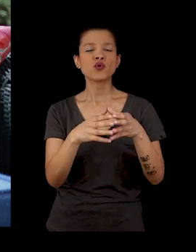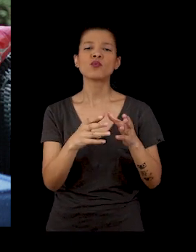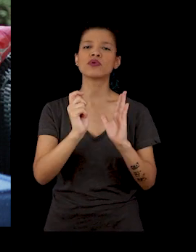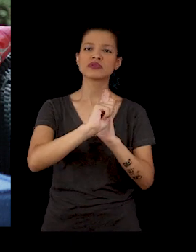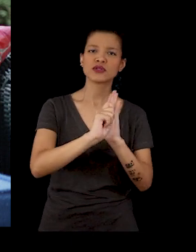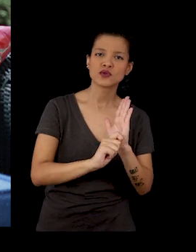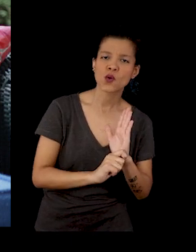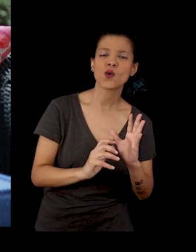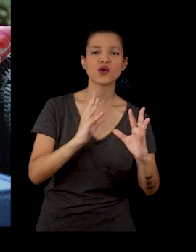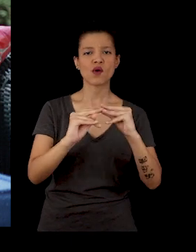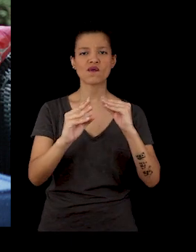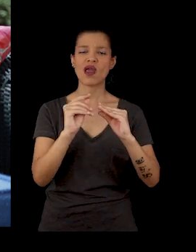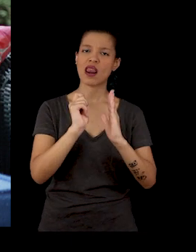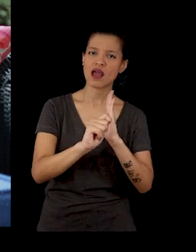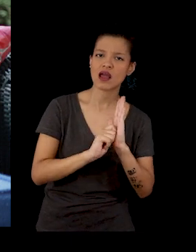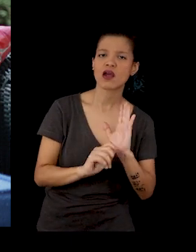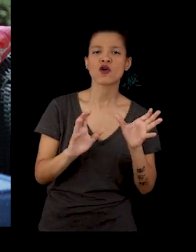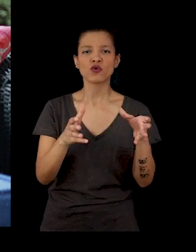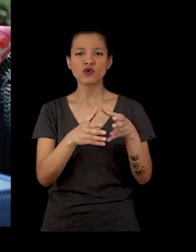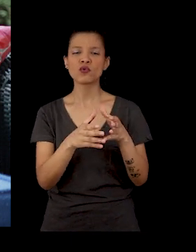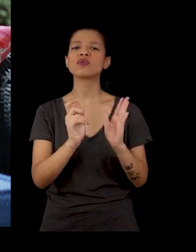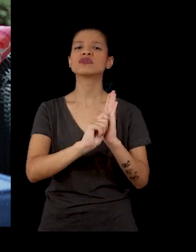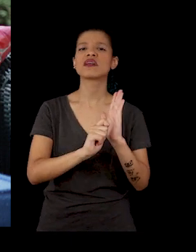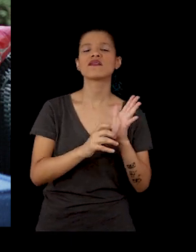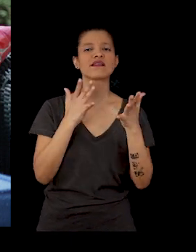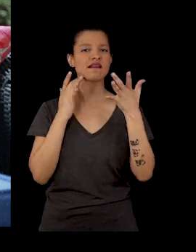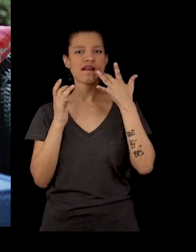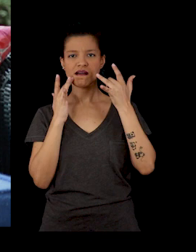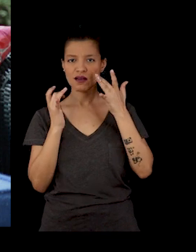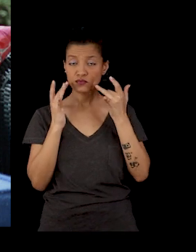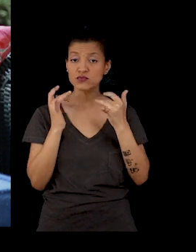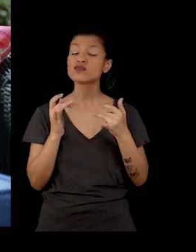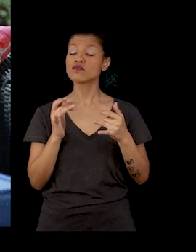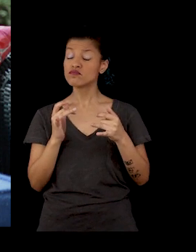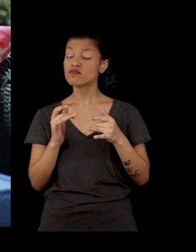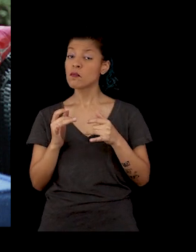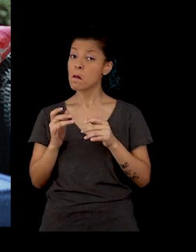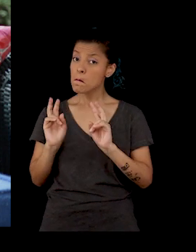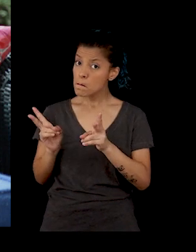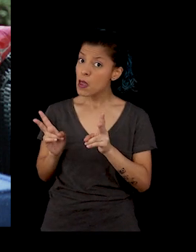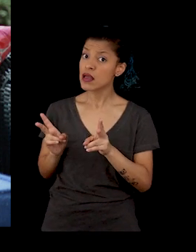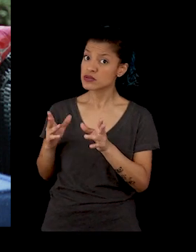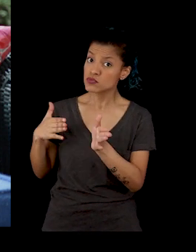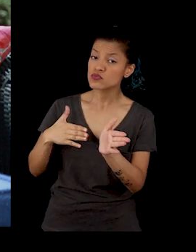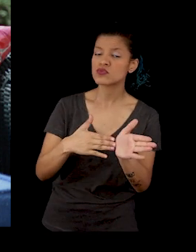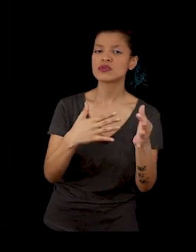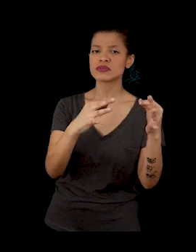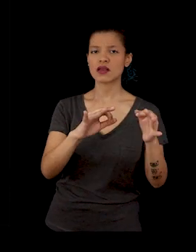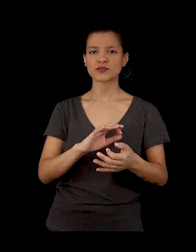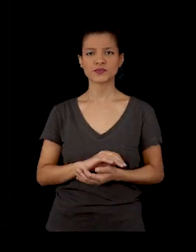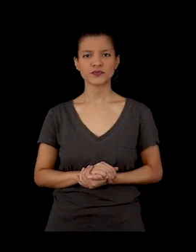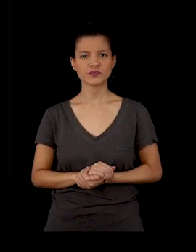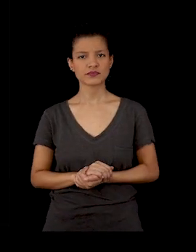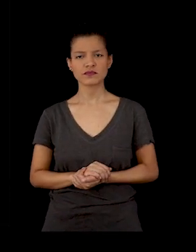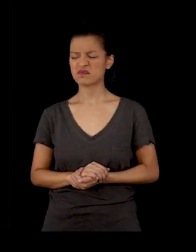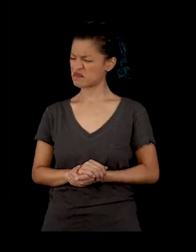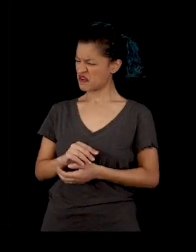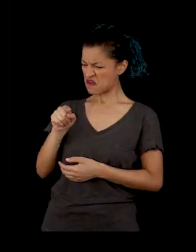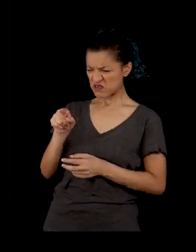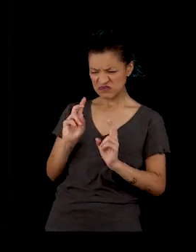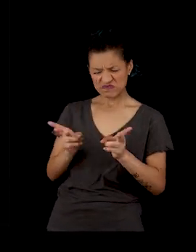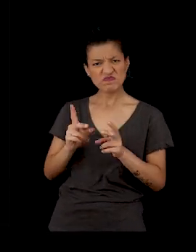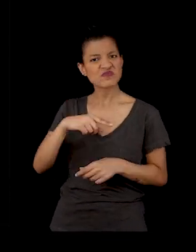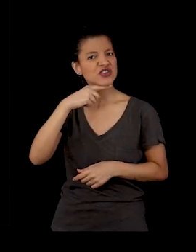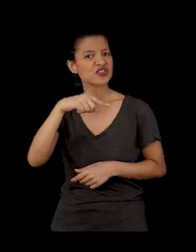de novelistas e tudo isso. Homens, etc. E partiram para essa e deram certo. E não adianta o senhor